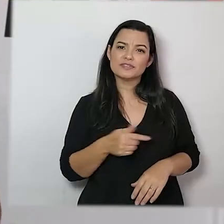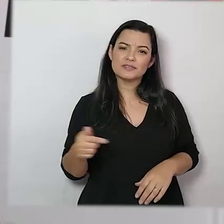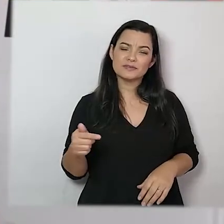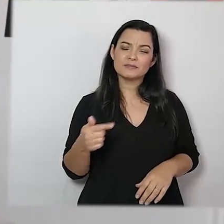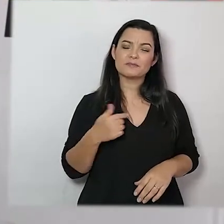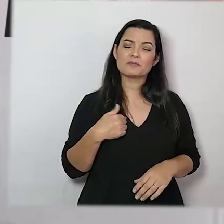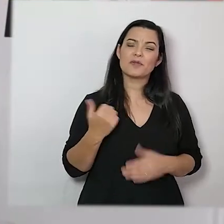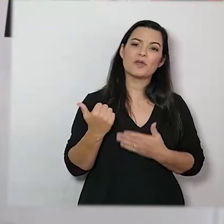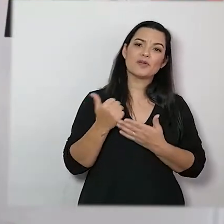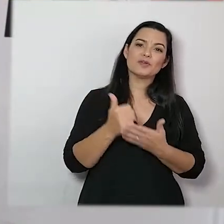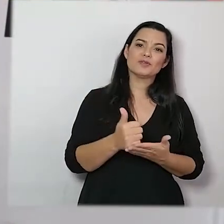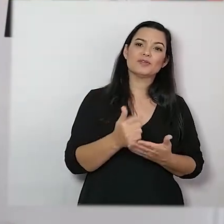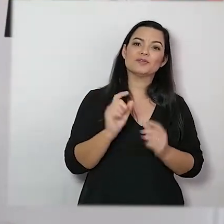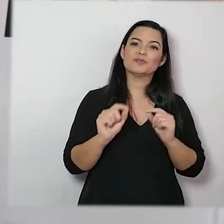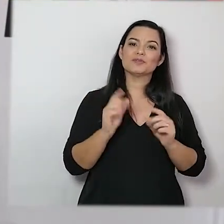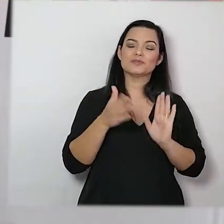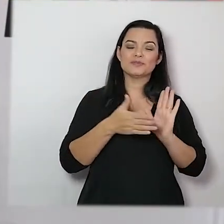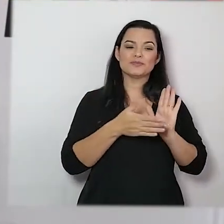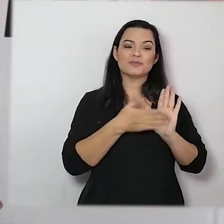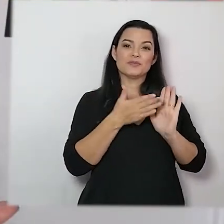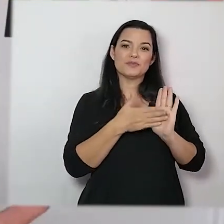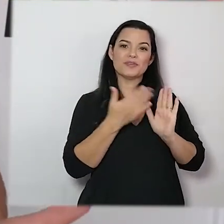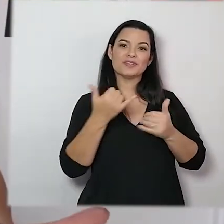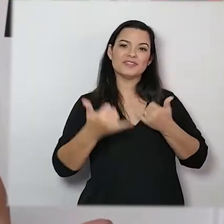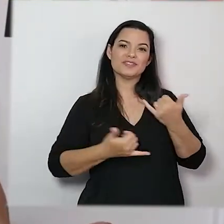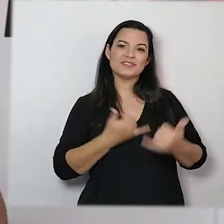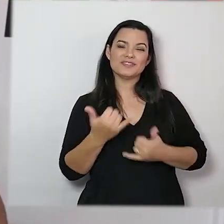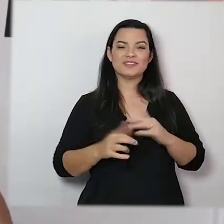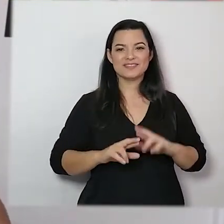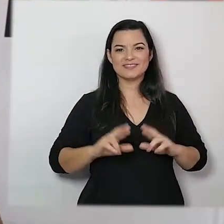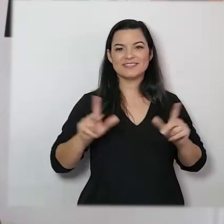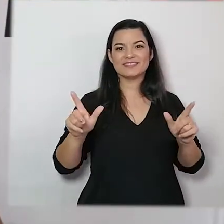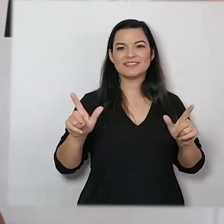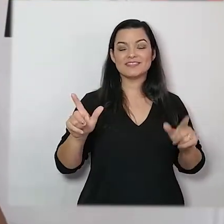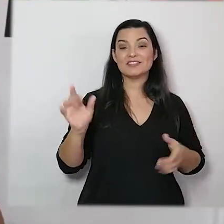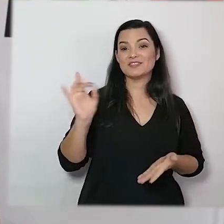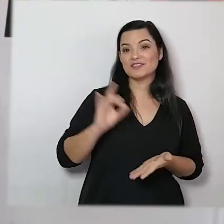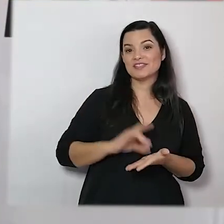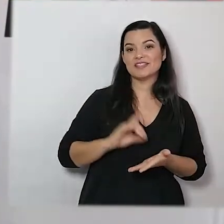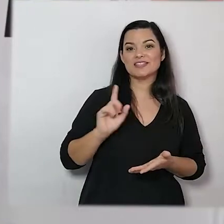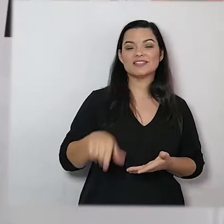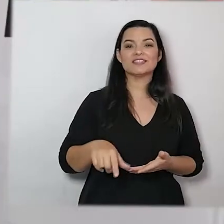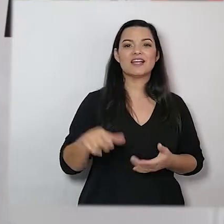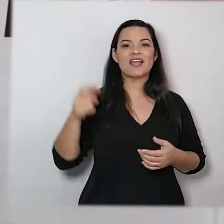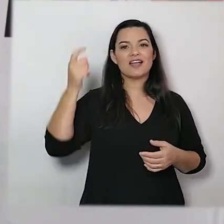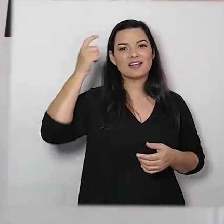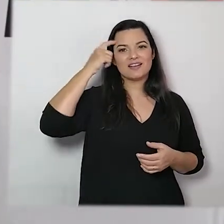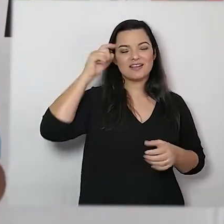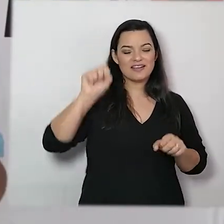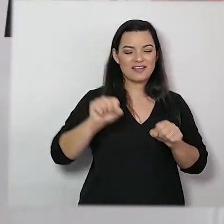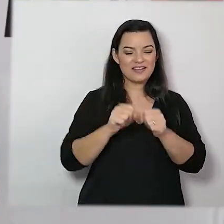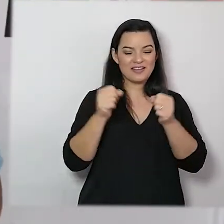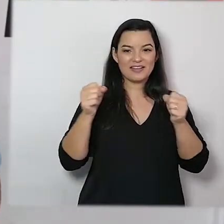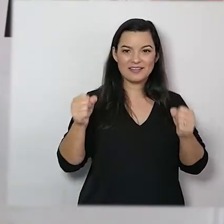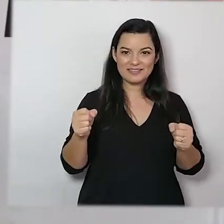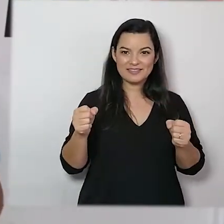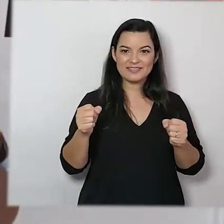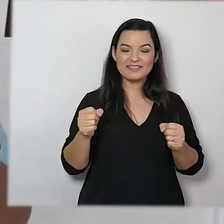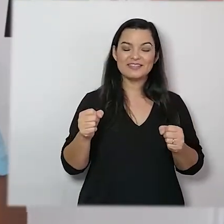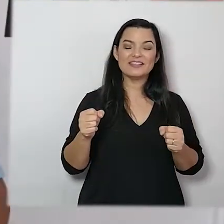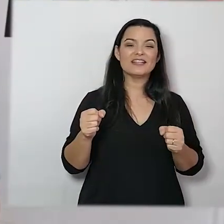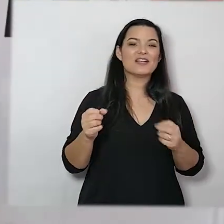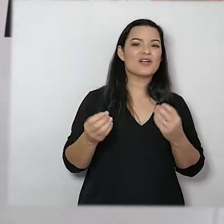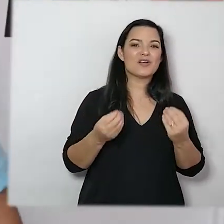a Pro trouxe uma proposta aqui de um jogo diferente. Na verdade, ele é um quebra-cabeça. Vocês vão